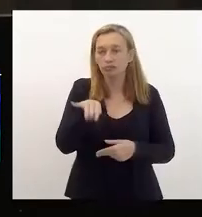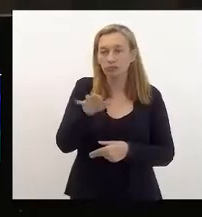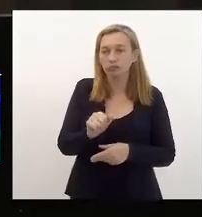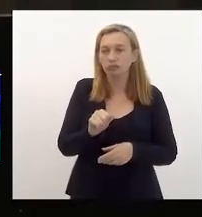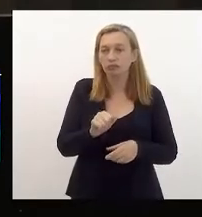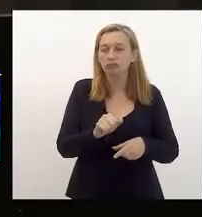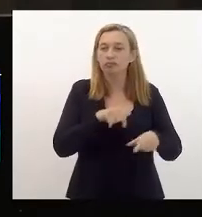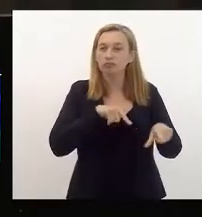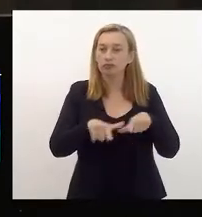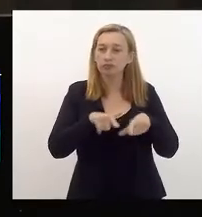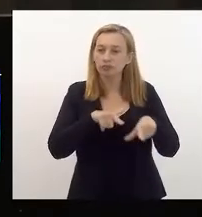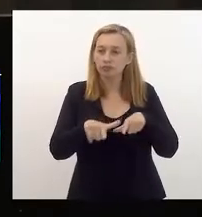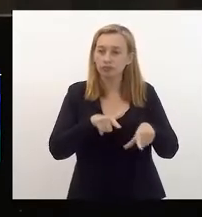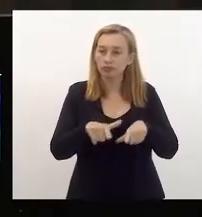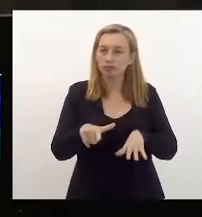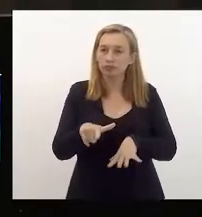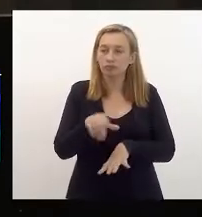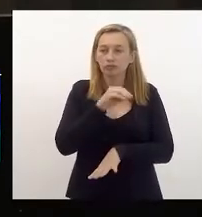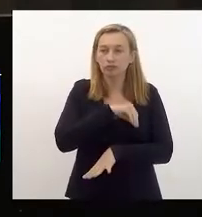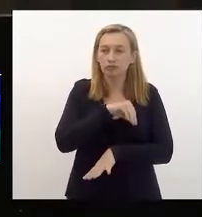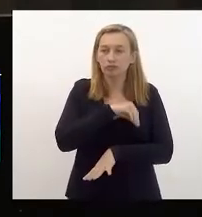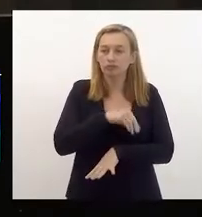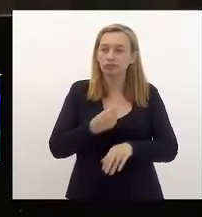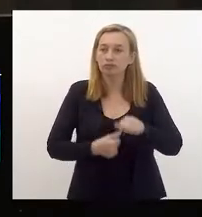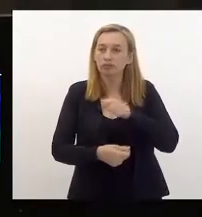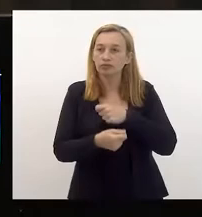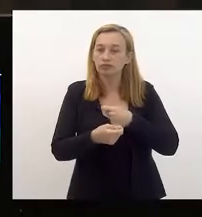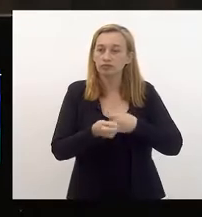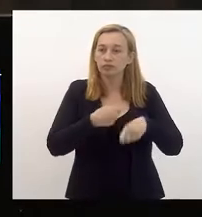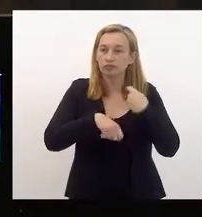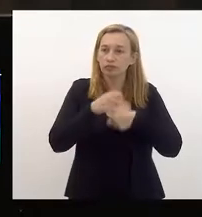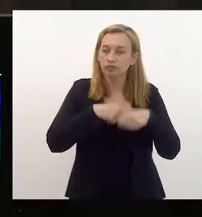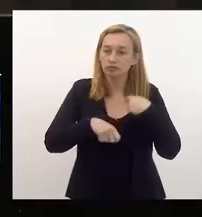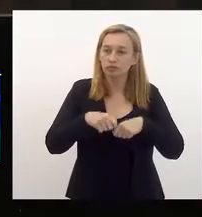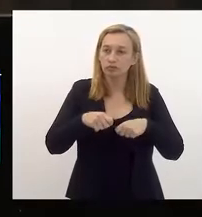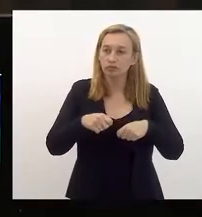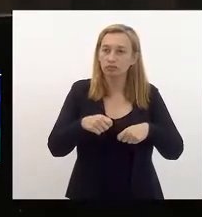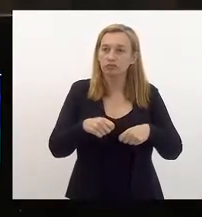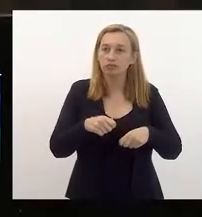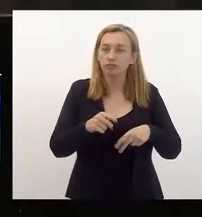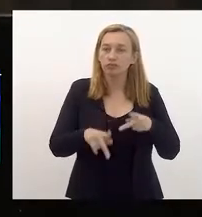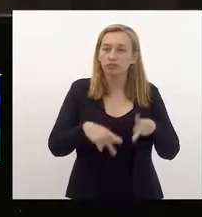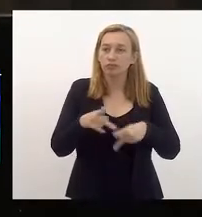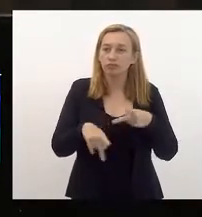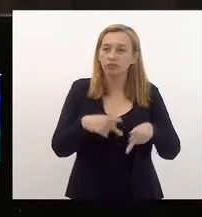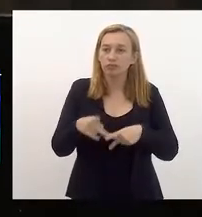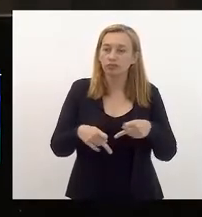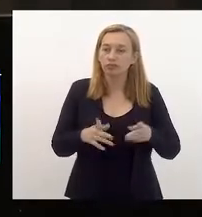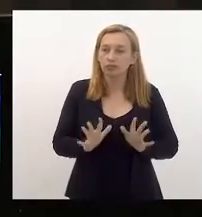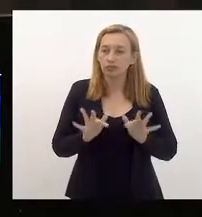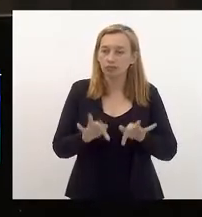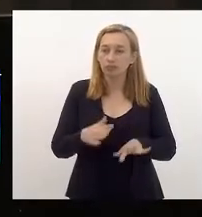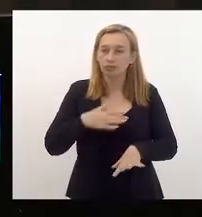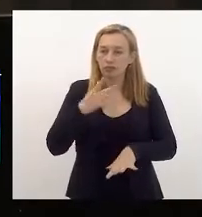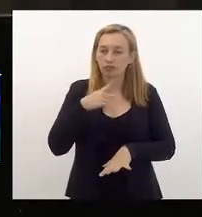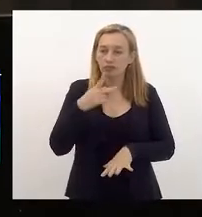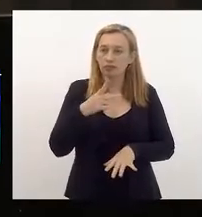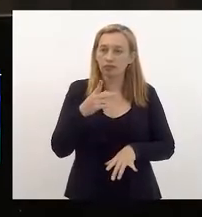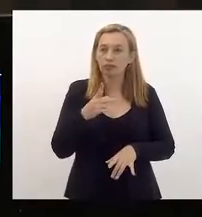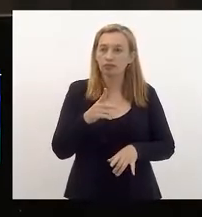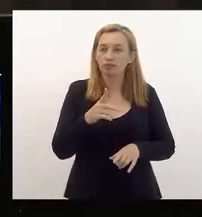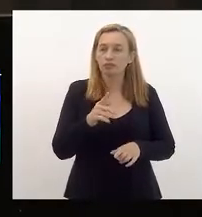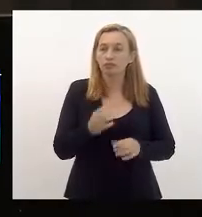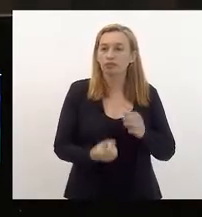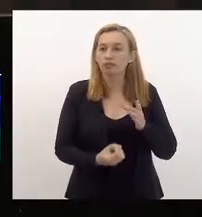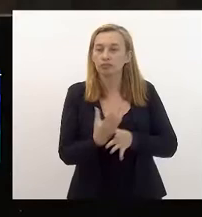de emprego e renda e na economia popular. Para dar dois exemplos e finalizar a minha fala, presidente, geração de emprego e renda